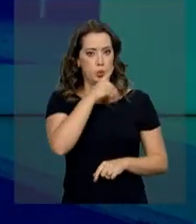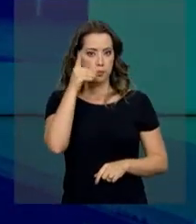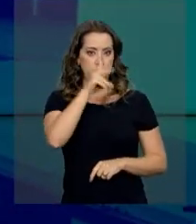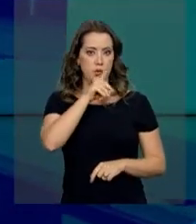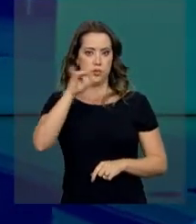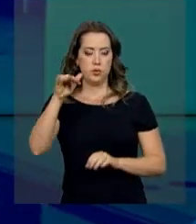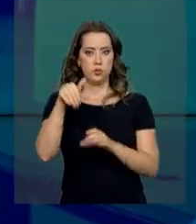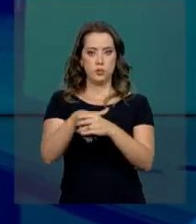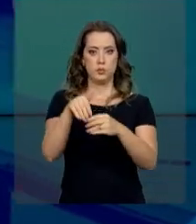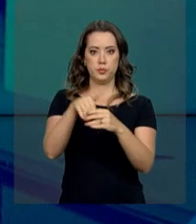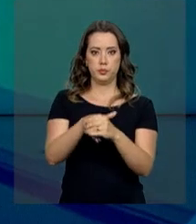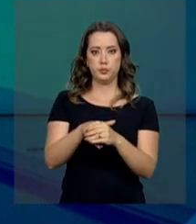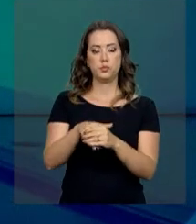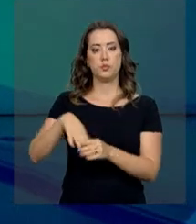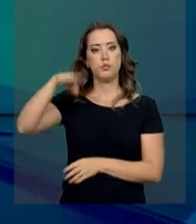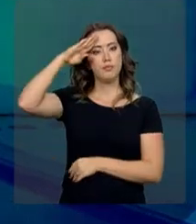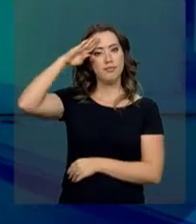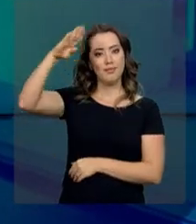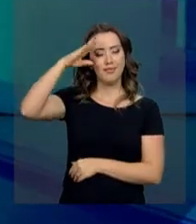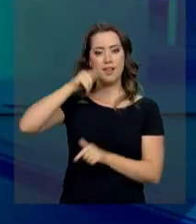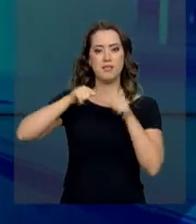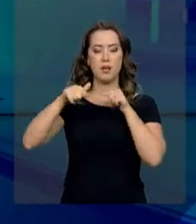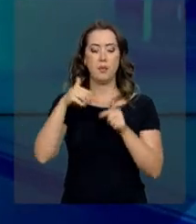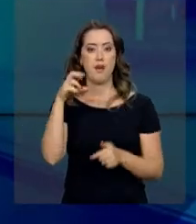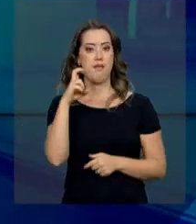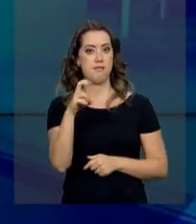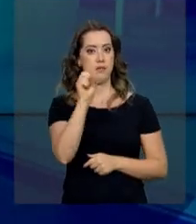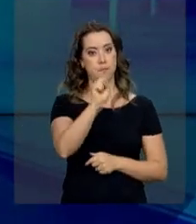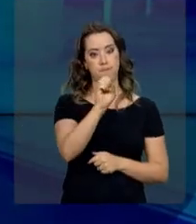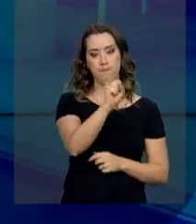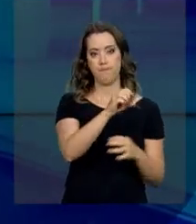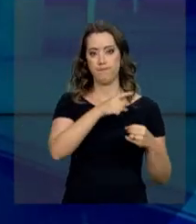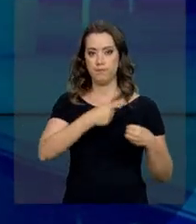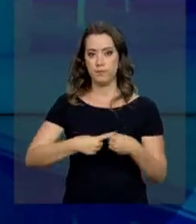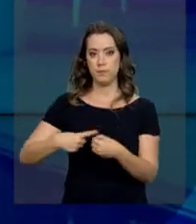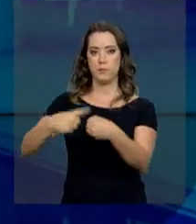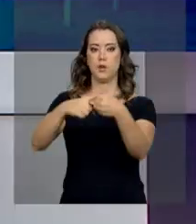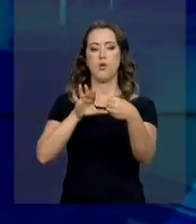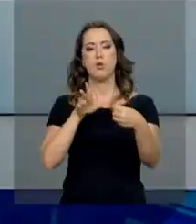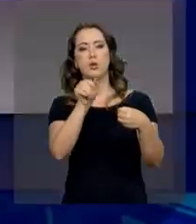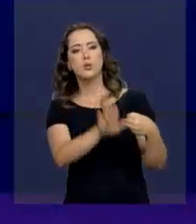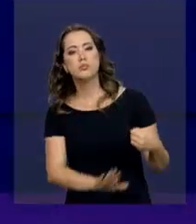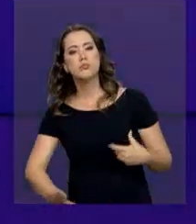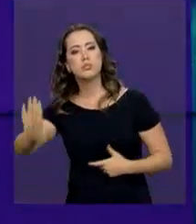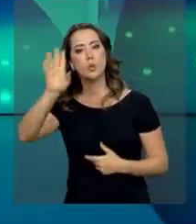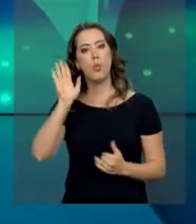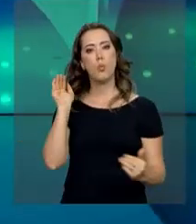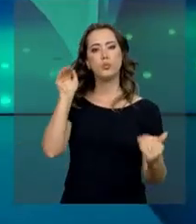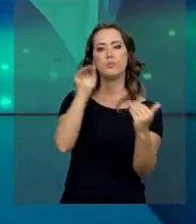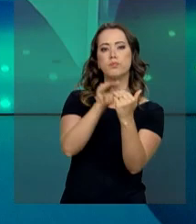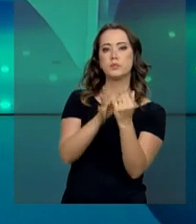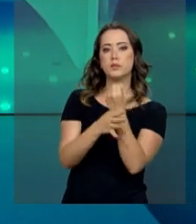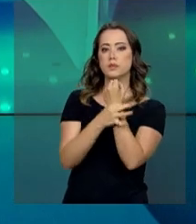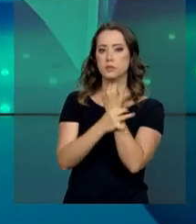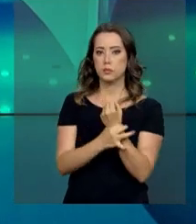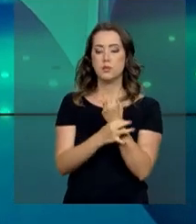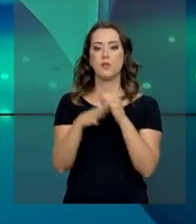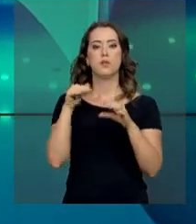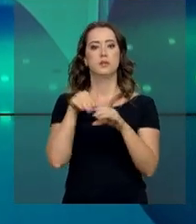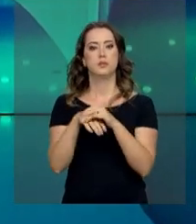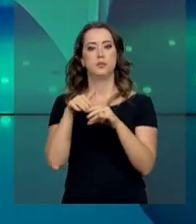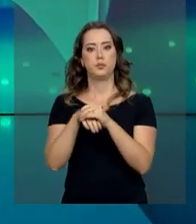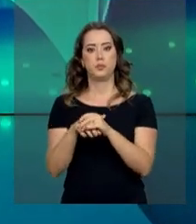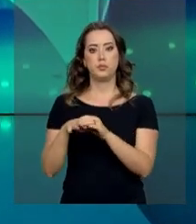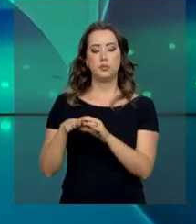das eleições, as Forças Armadas devem atuar em 588 localidades espalhadas por todo o país. O objetivo é assegurar a